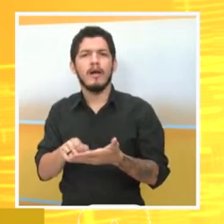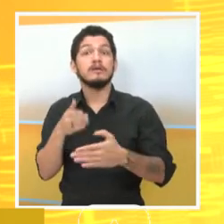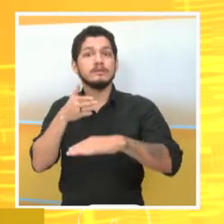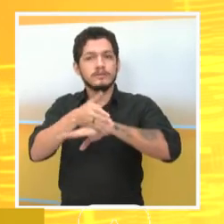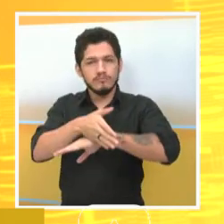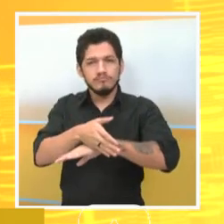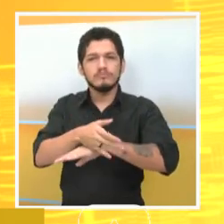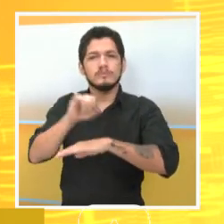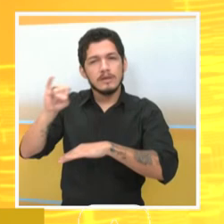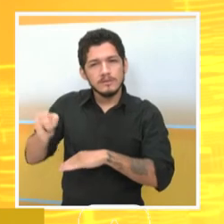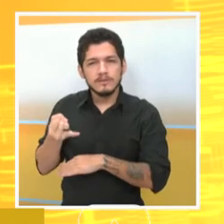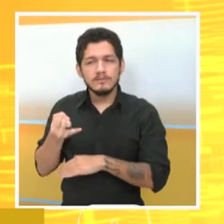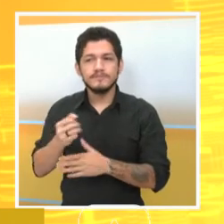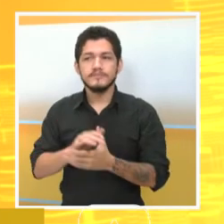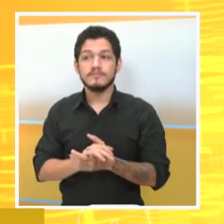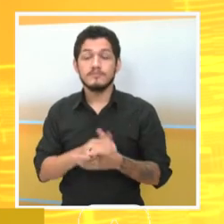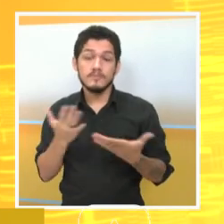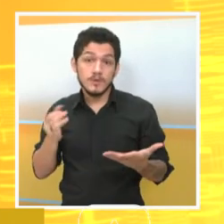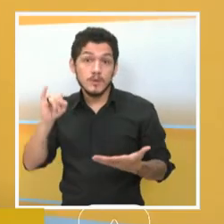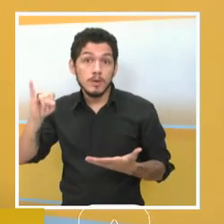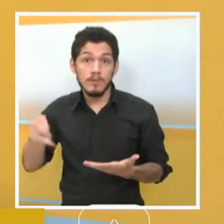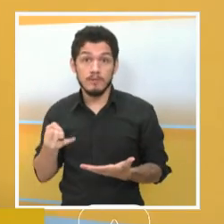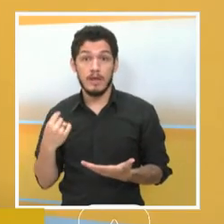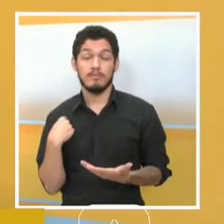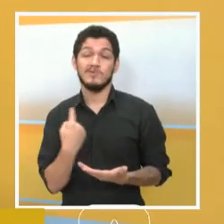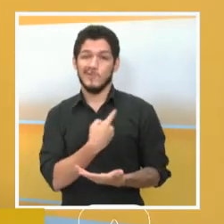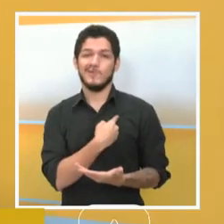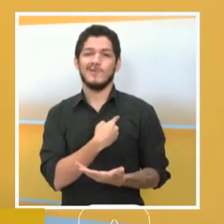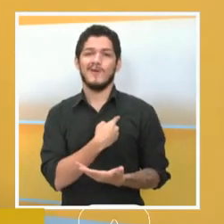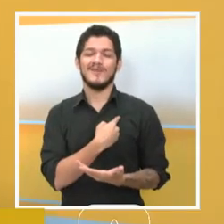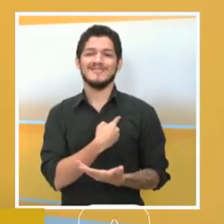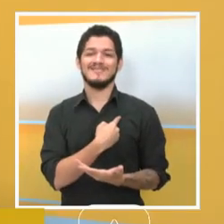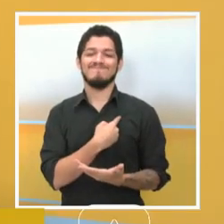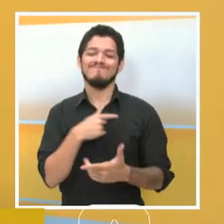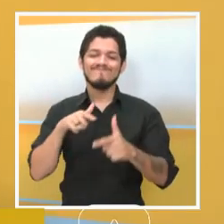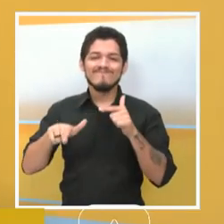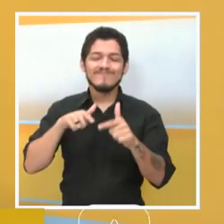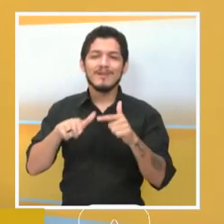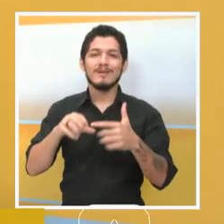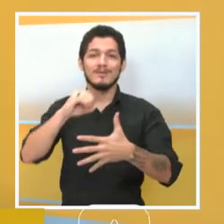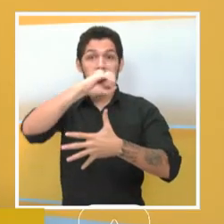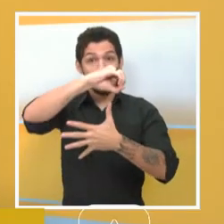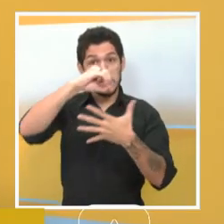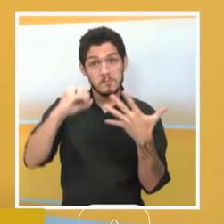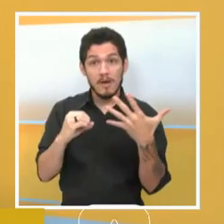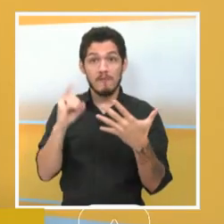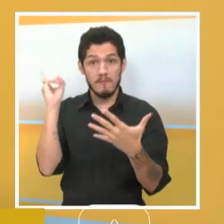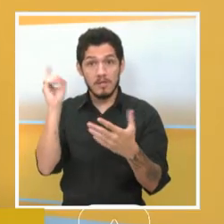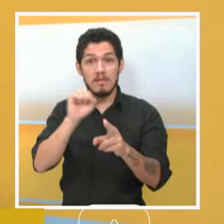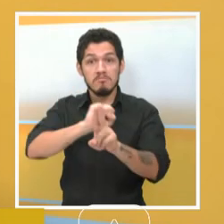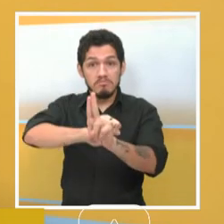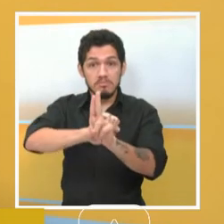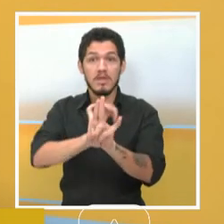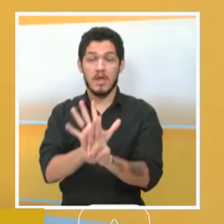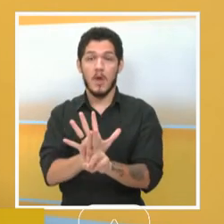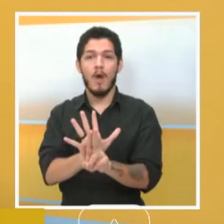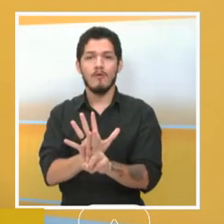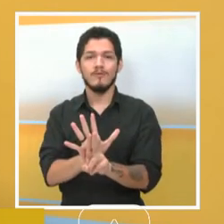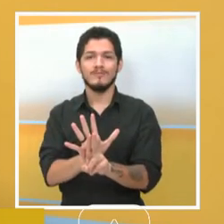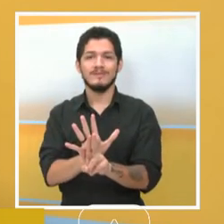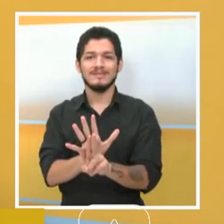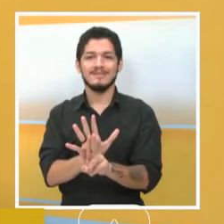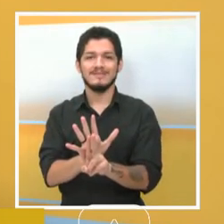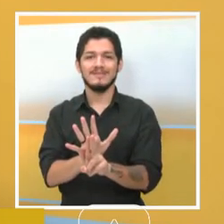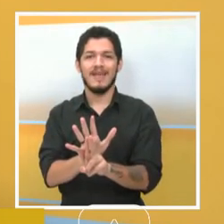inscrição. Então, só dizer que nós que fazemos o PAFO na Universidade Federal do Piauí, toda a administração